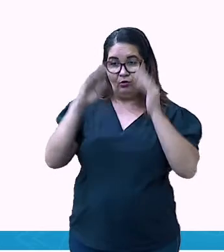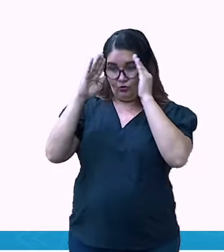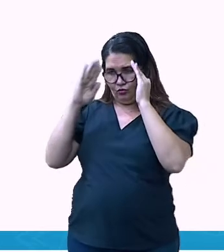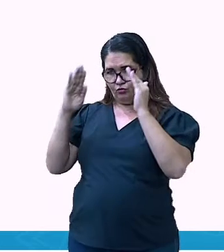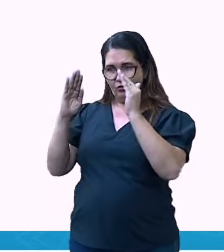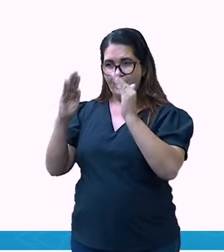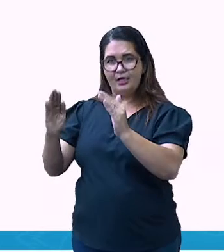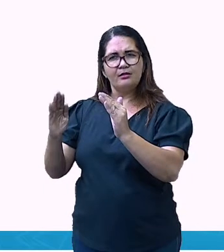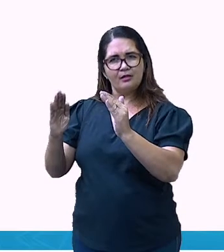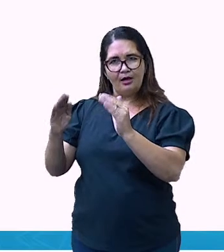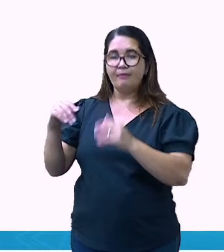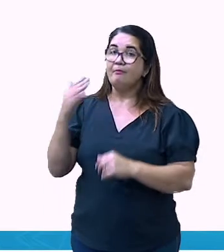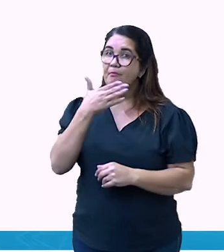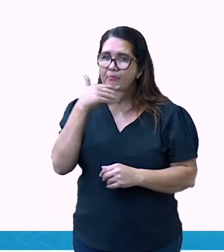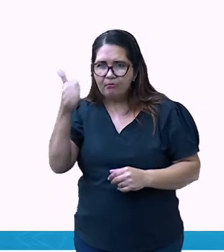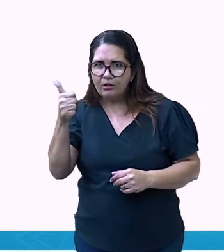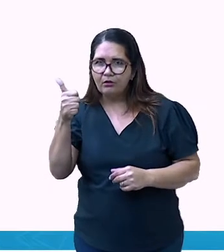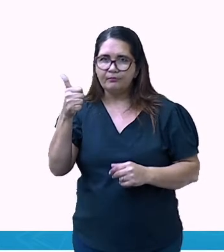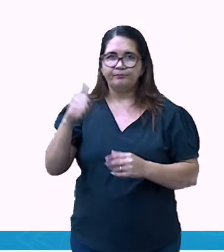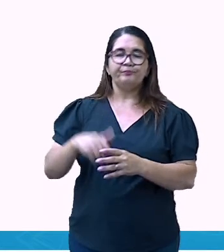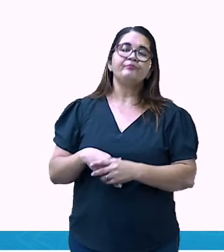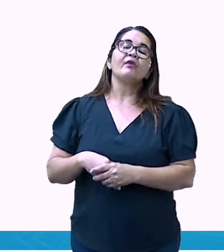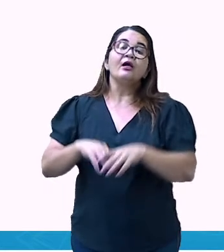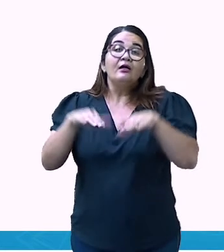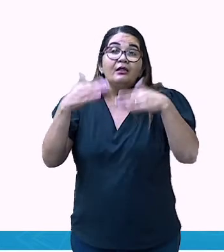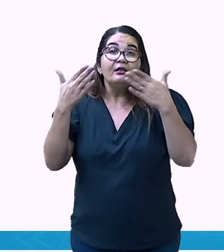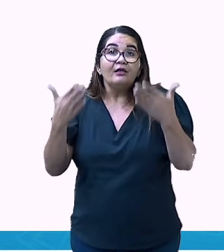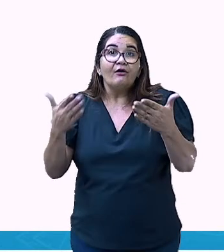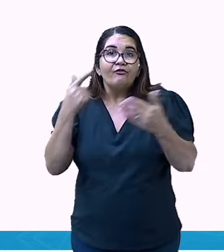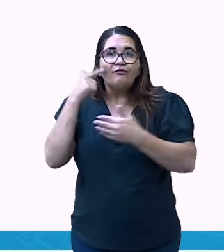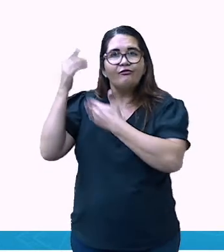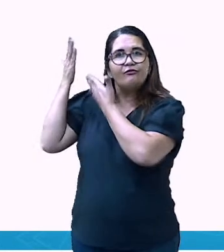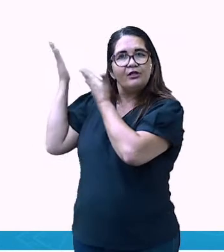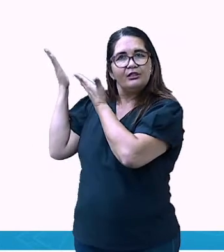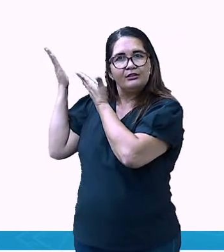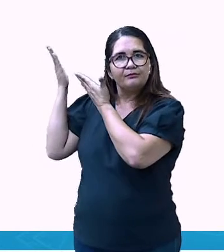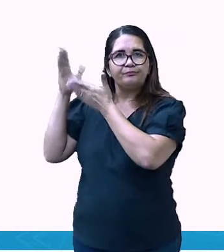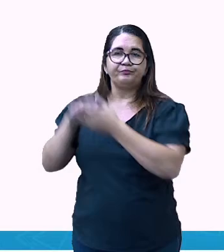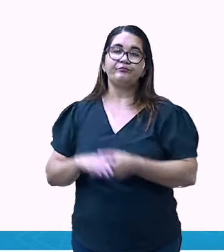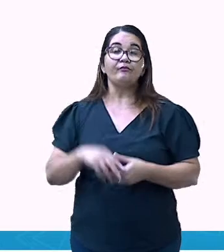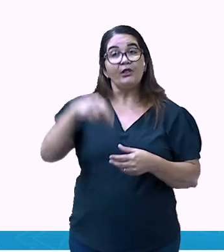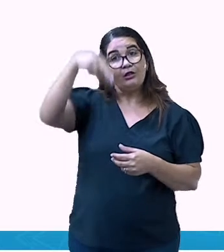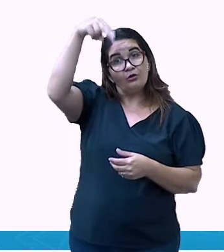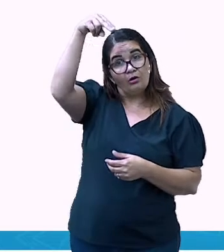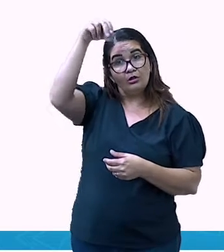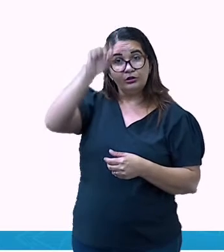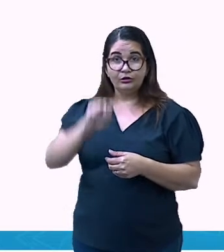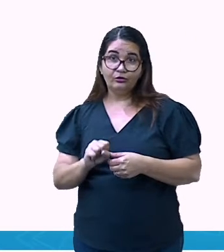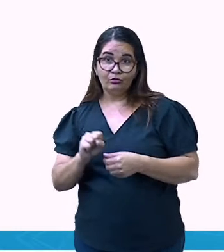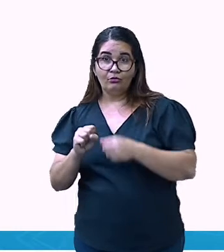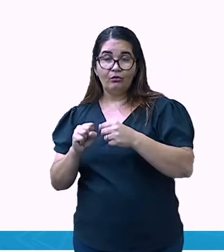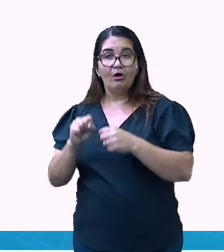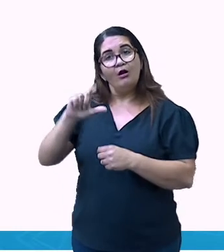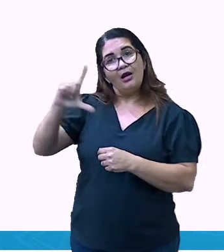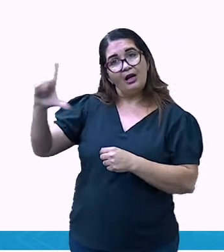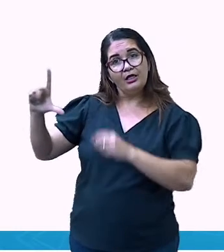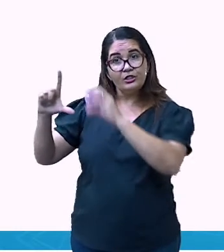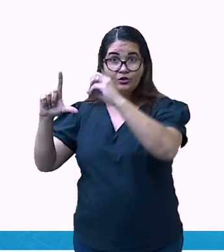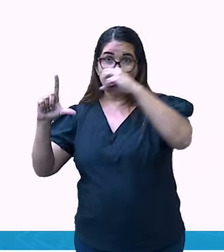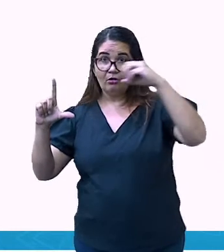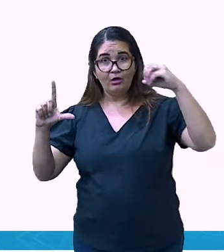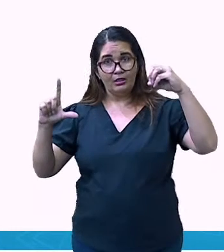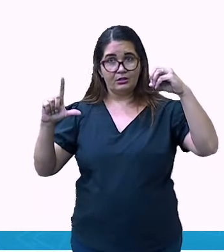lá na época das grandes navegações e ela tem os pontos cardeais, né? Norte, sul, leste, oeste, além dos outros